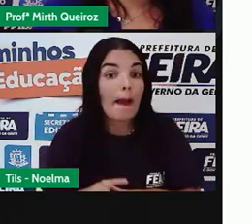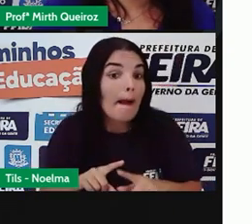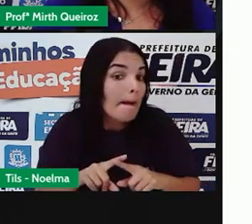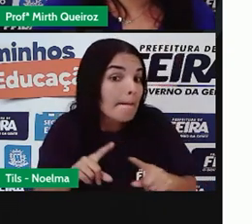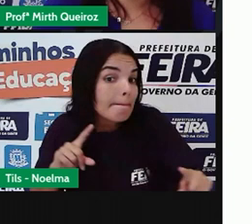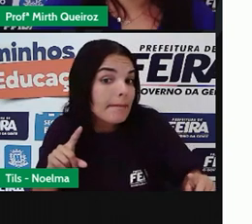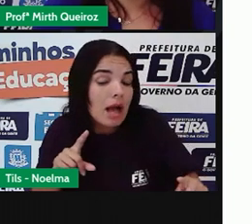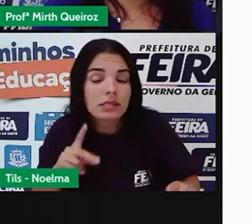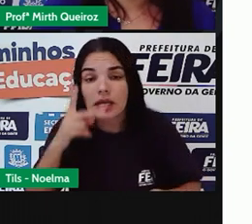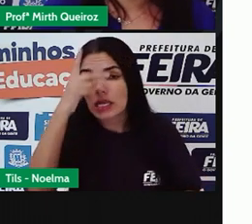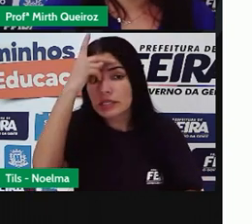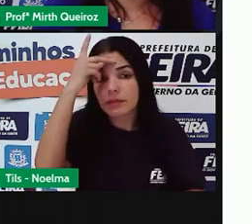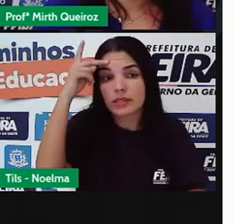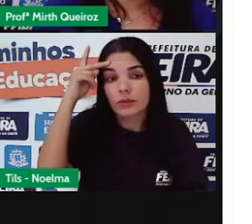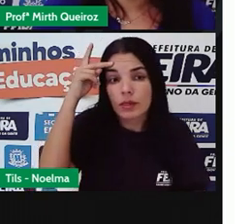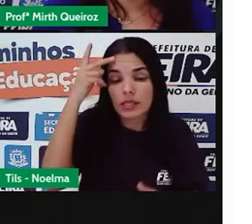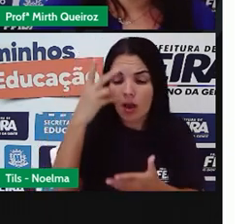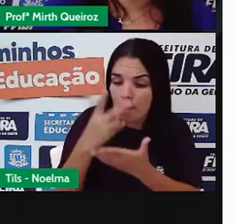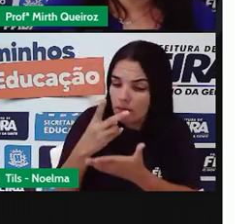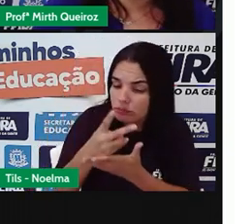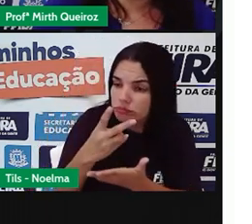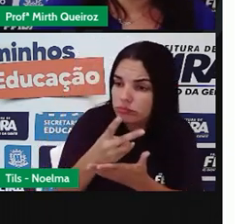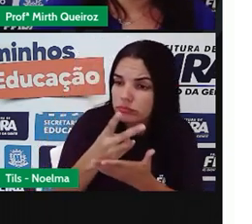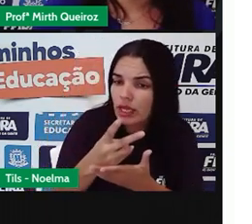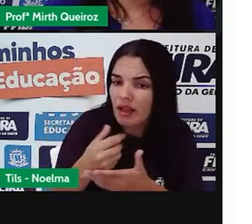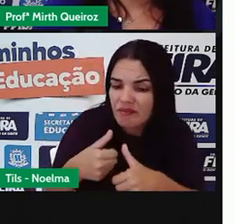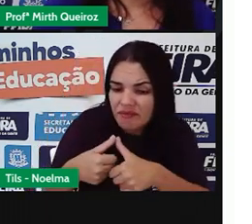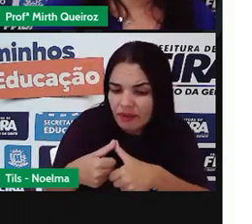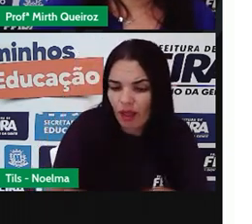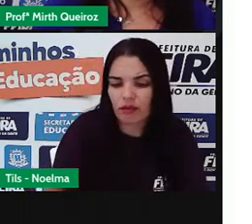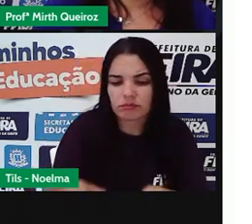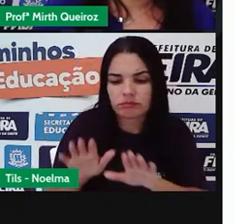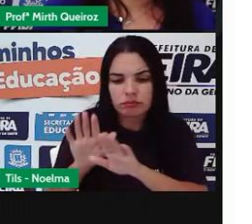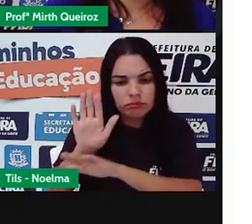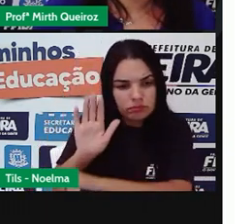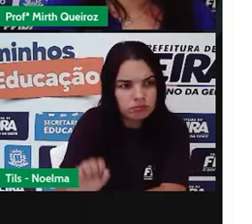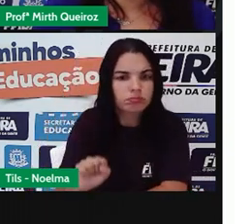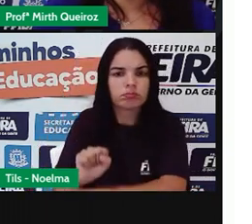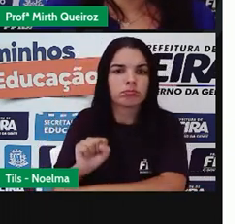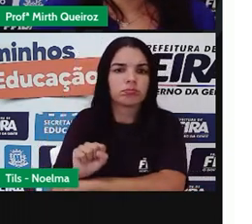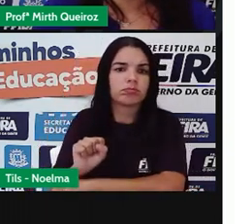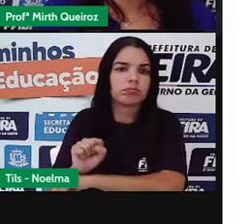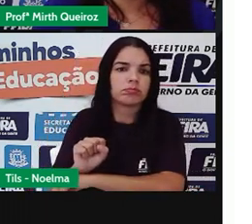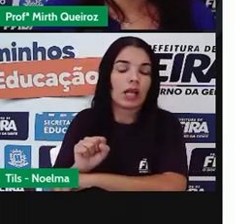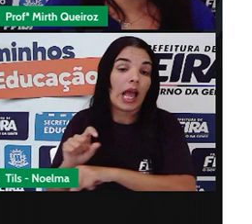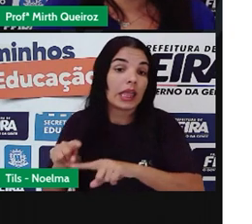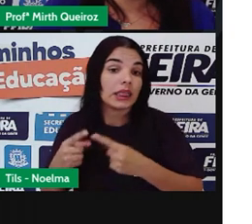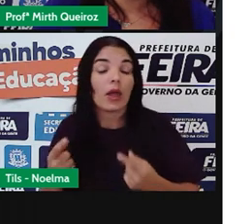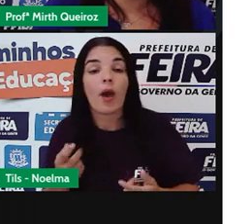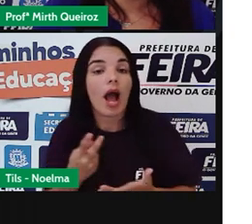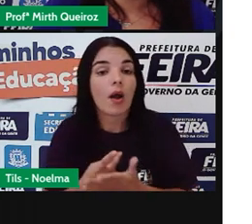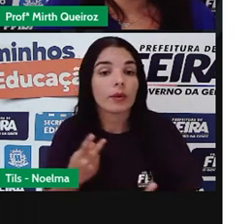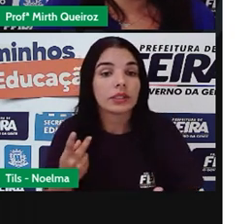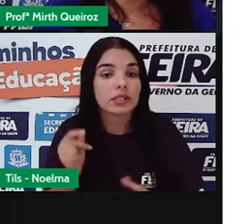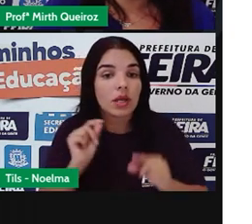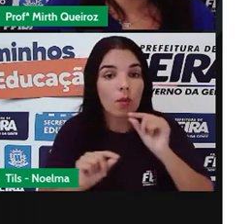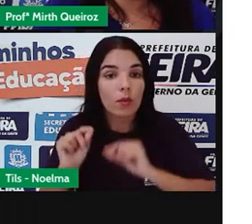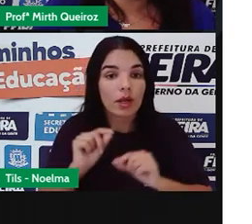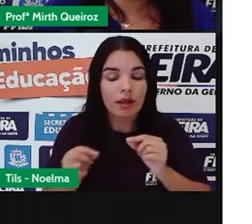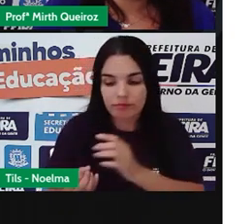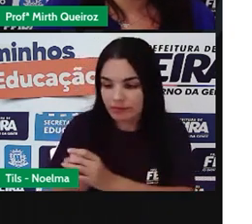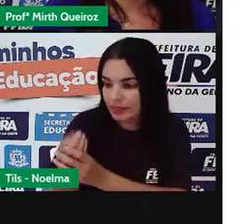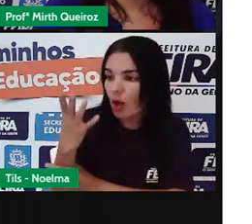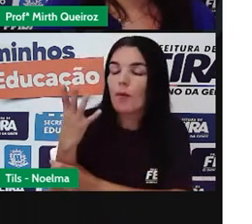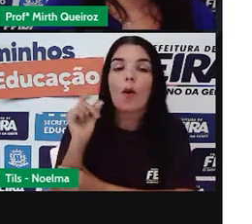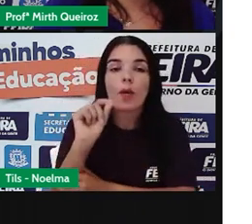as pessoas passaram a ter uma vida sedentária. E esse sedentário aconteceu justamente com a descoberta da